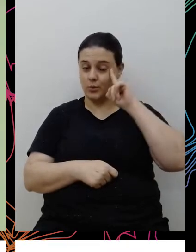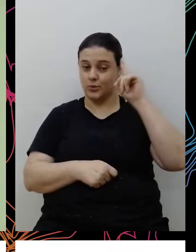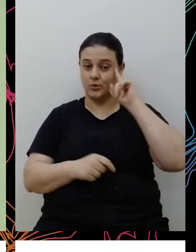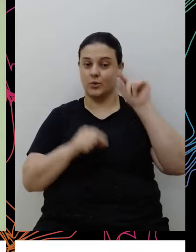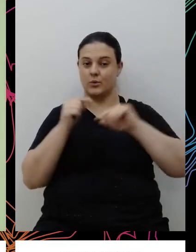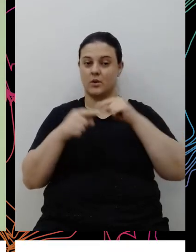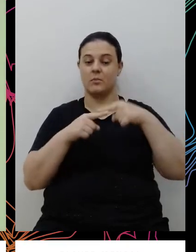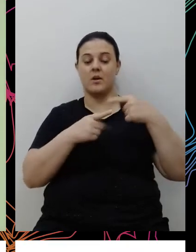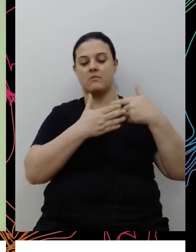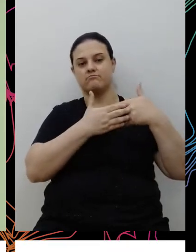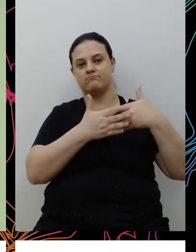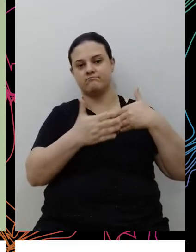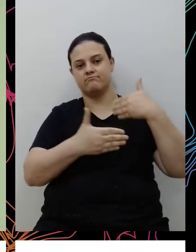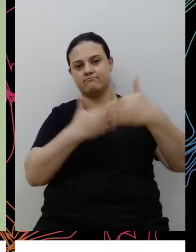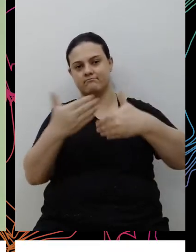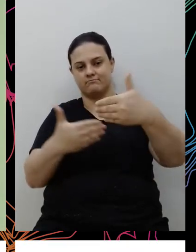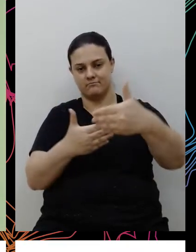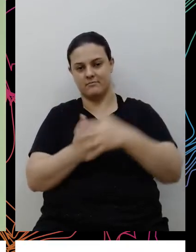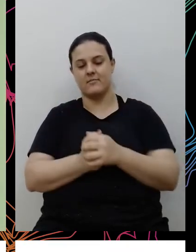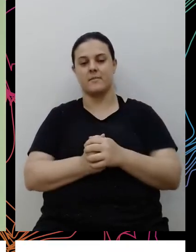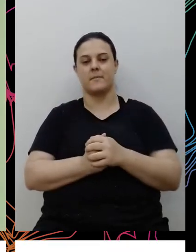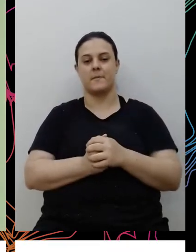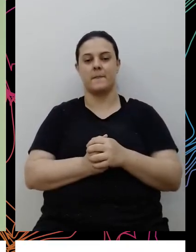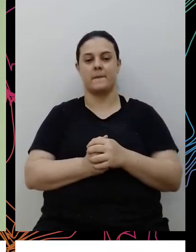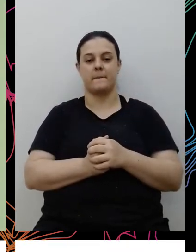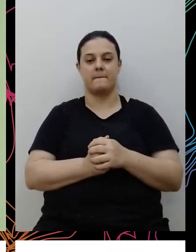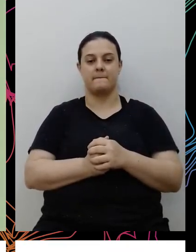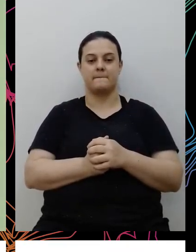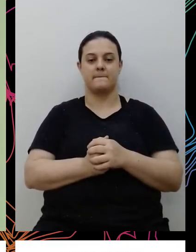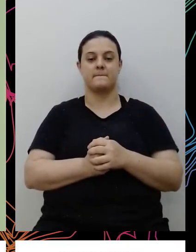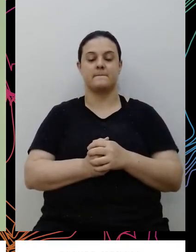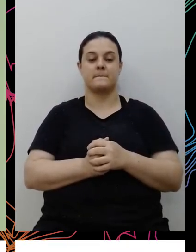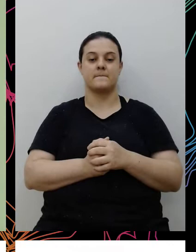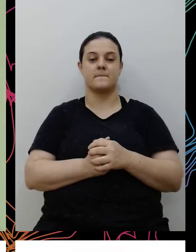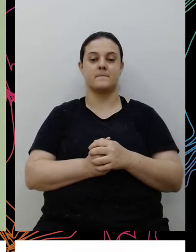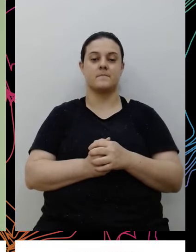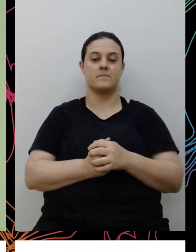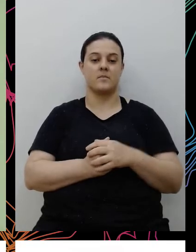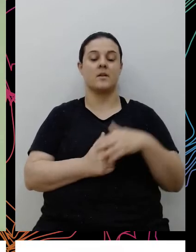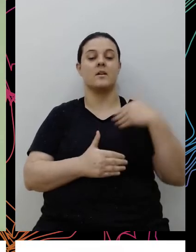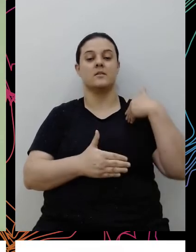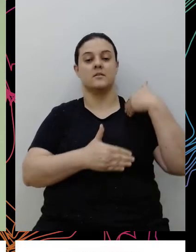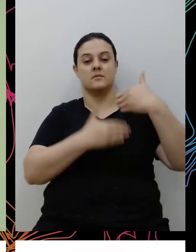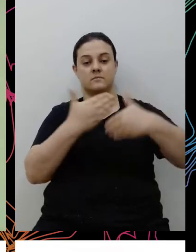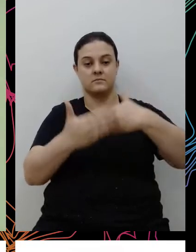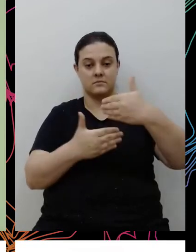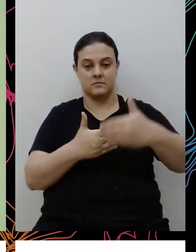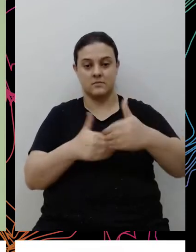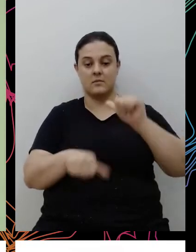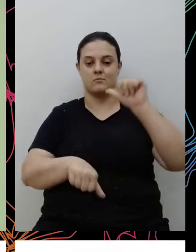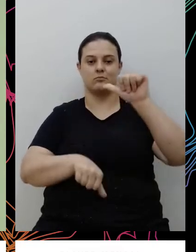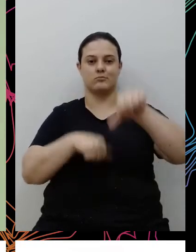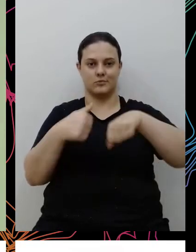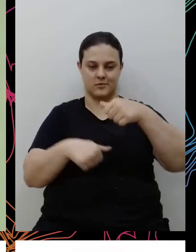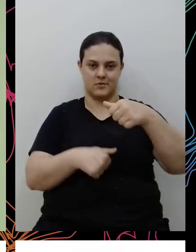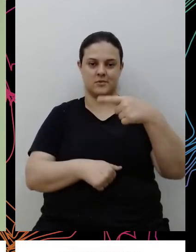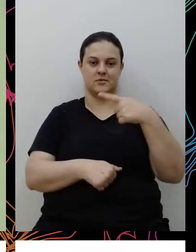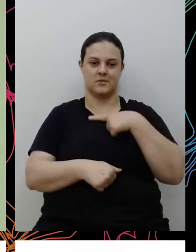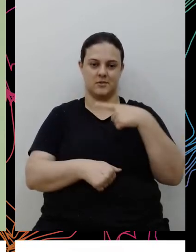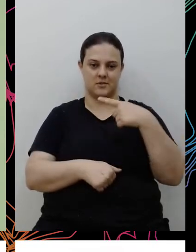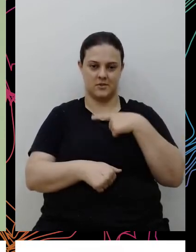jornada, né, Scarlett, Marina e audiência, né, é uma jornada de ressignificação, de